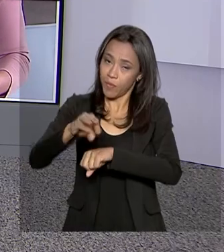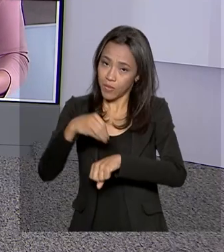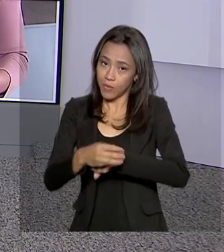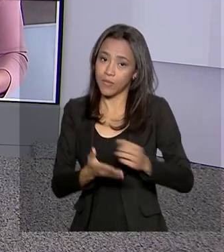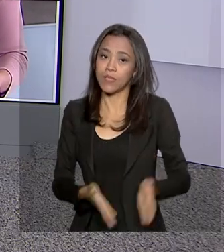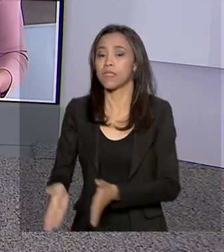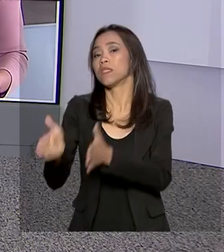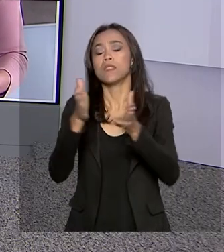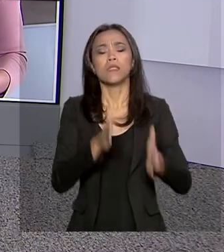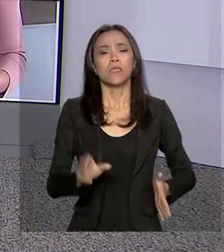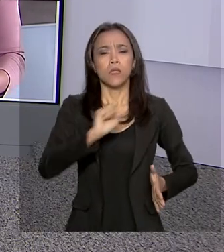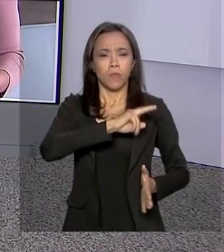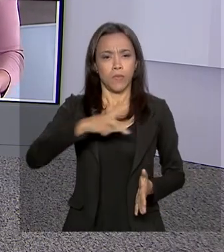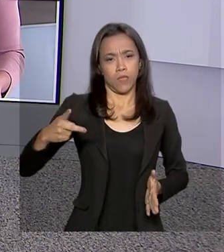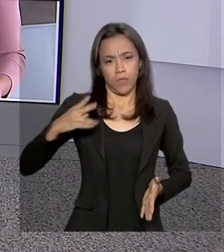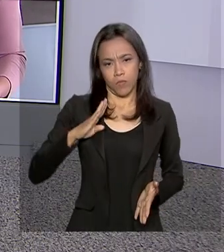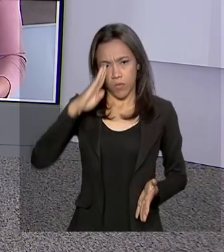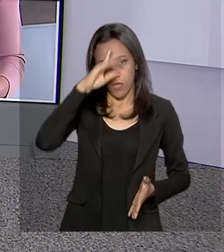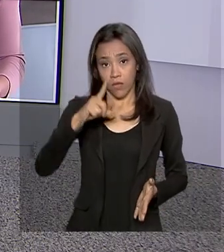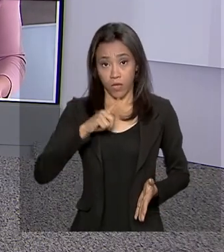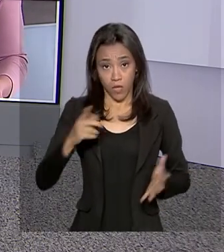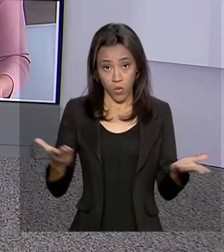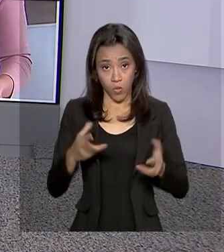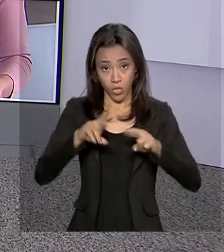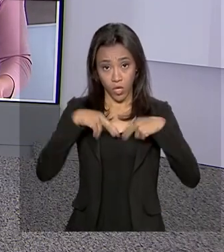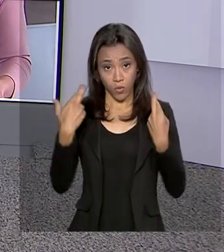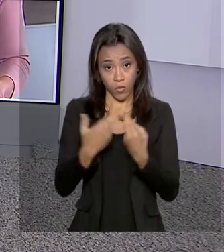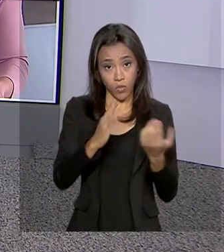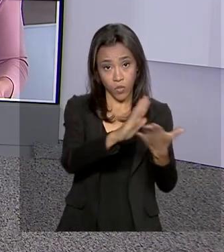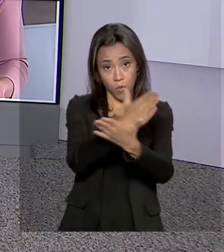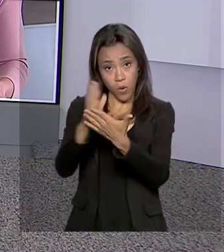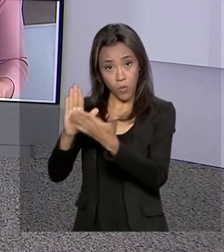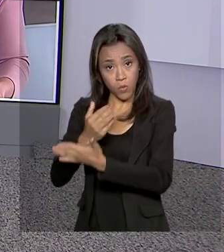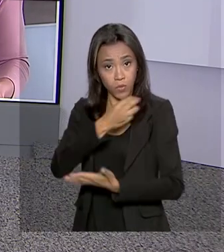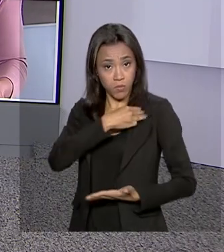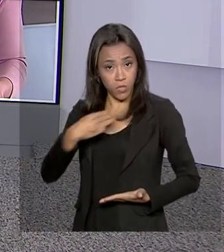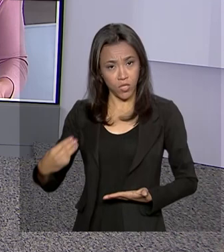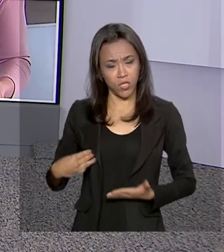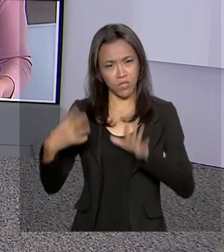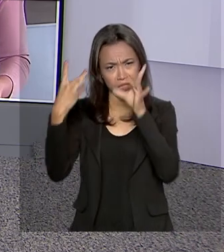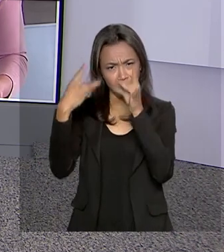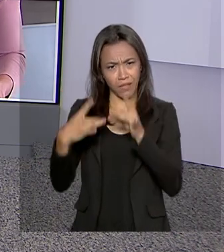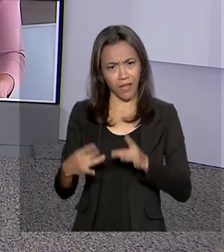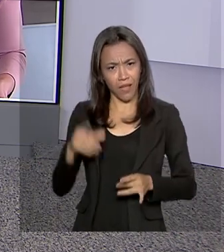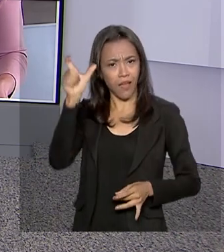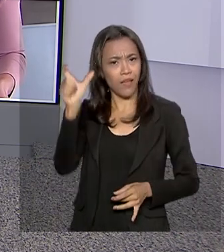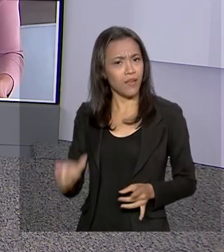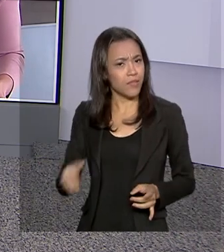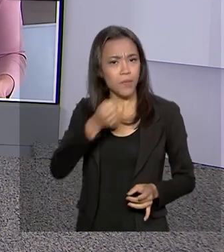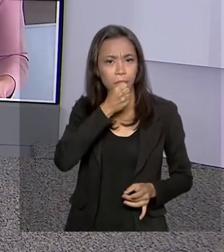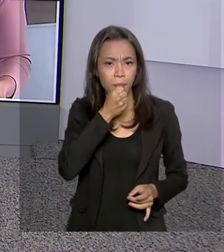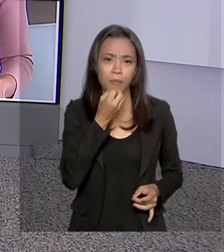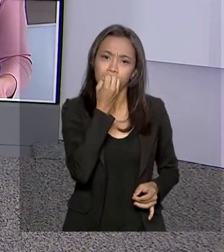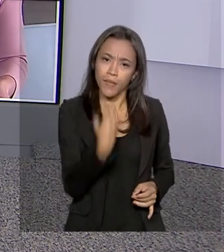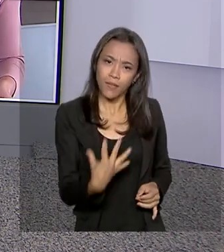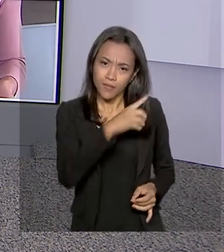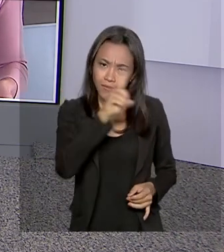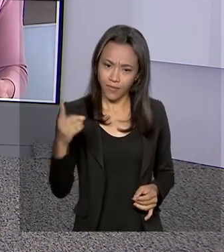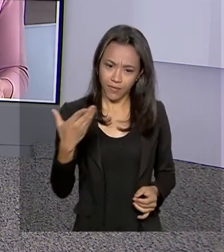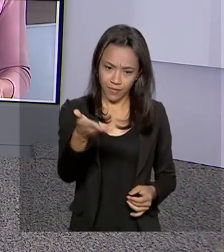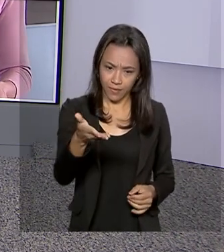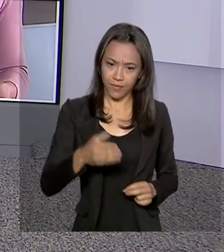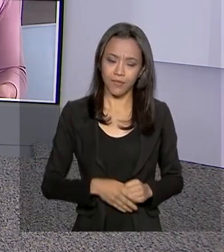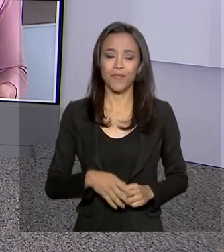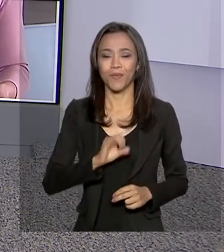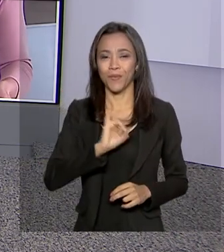E olha, o presidente Jair Bolsonaro tem hoje reuniões com alguns ministros. Vamos saber os detalhes com o Daniele Popov. Oi, Dani, bom dia. Oi, Renata,